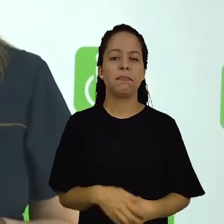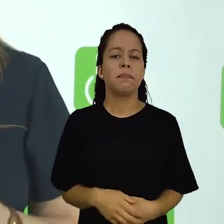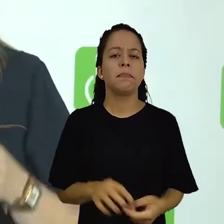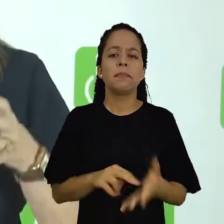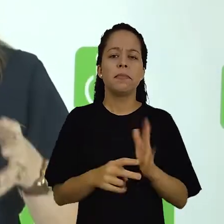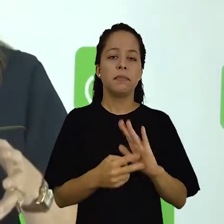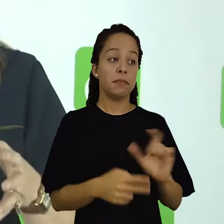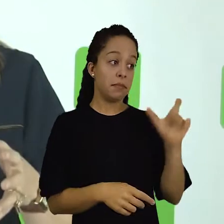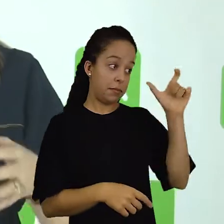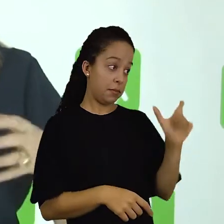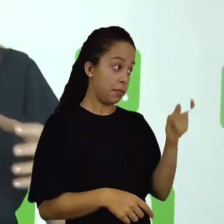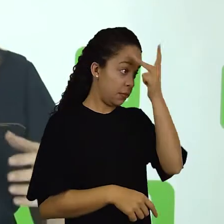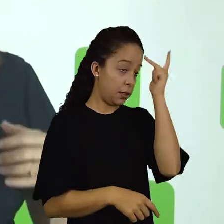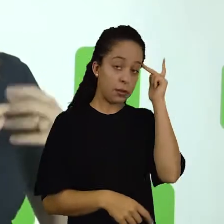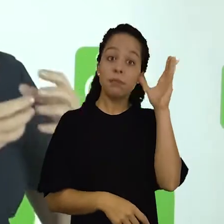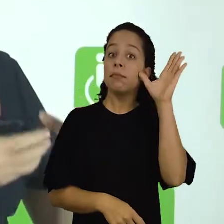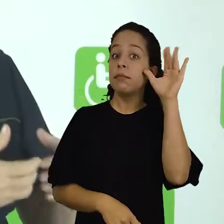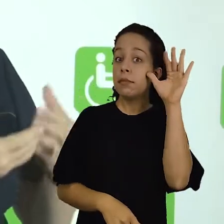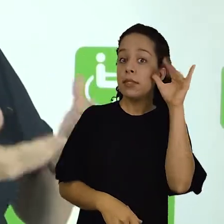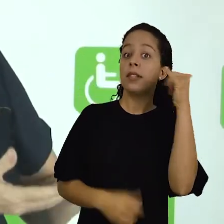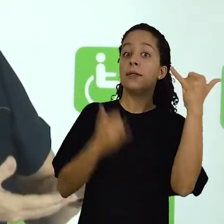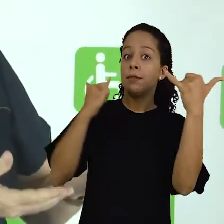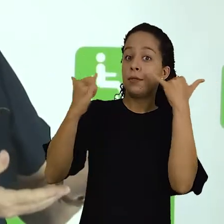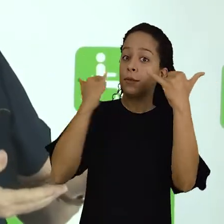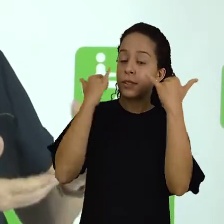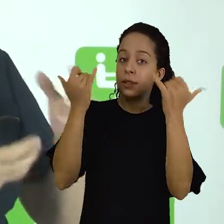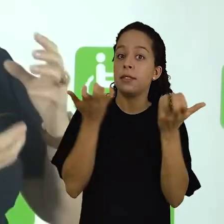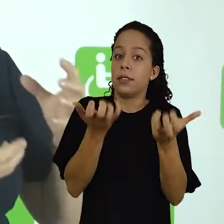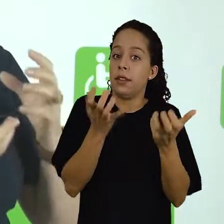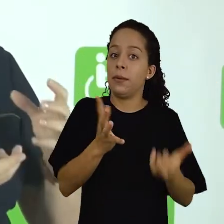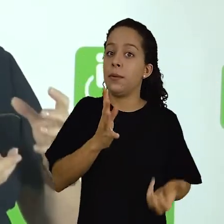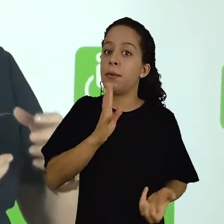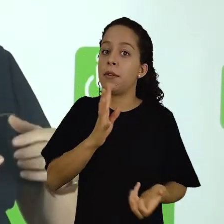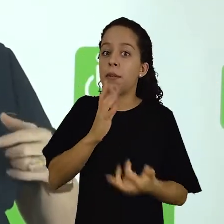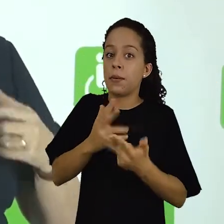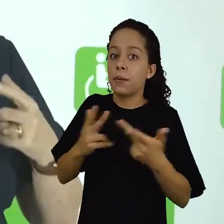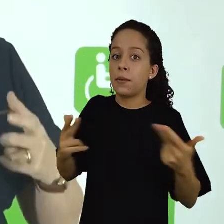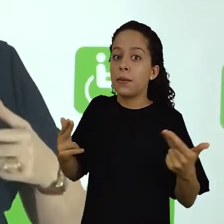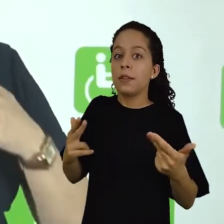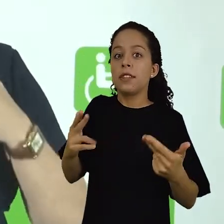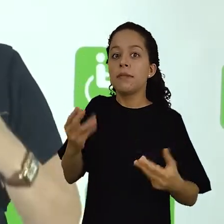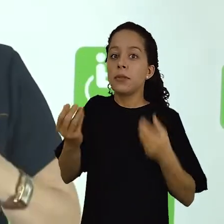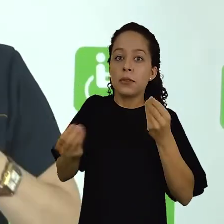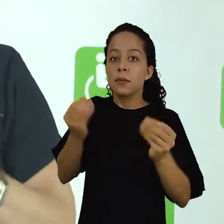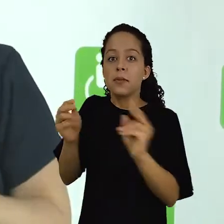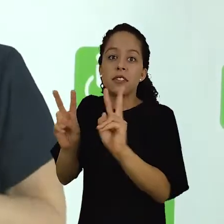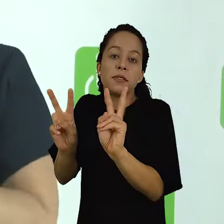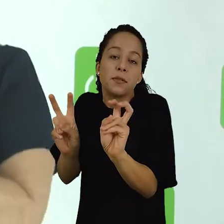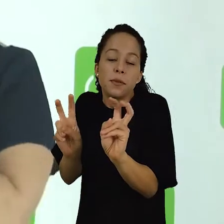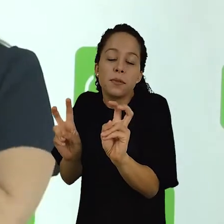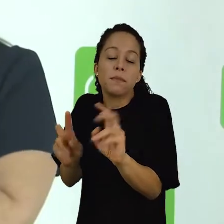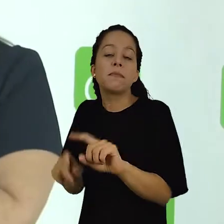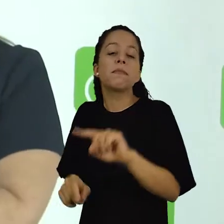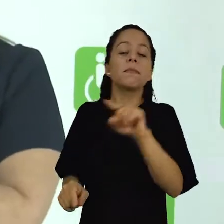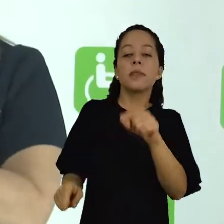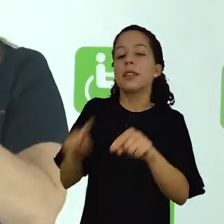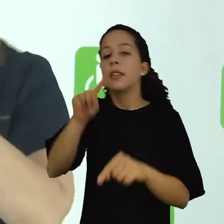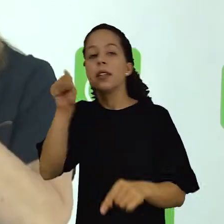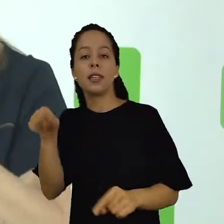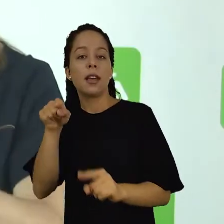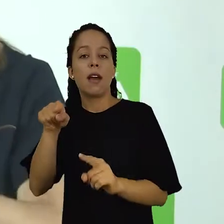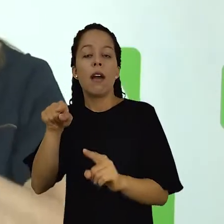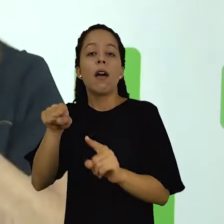relação entre o sujeito que quer saber sobre algo, que quer conhecer algo a mais sobre um determinado assunto,